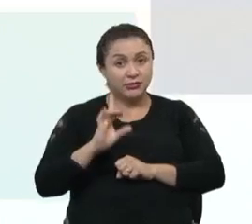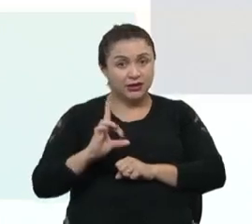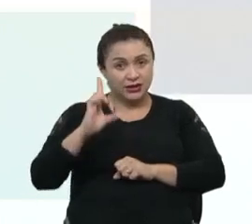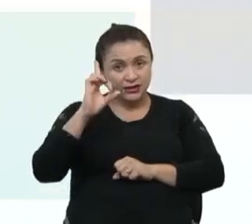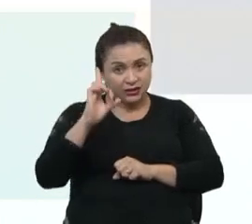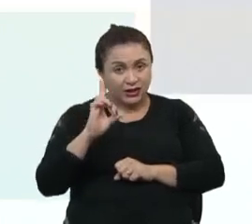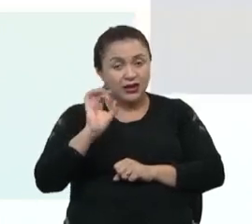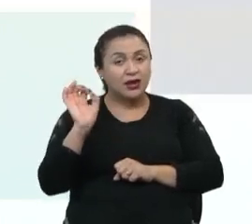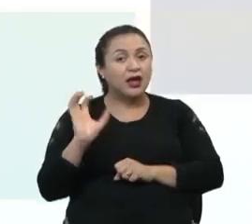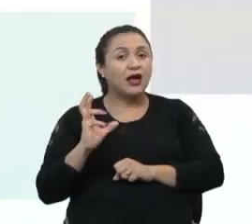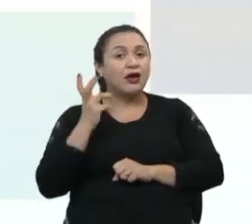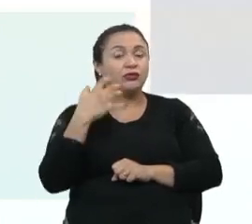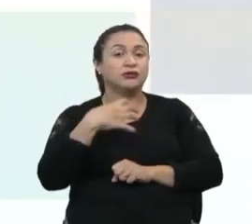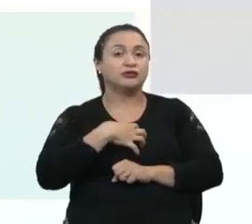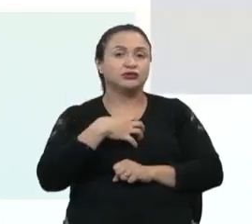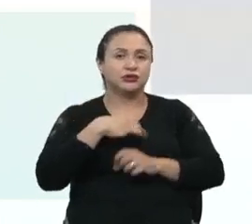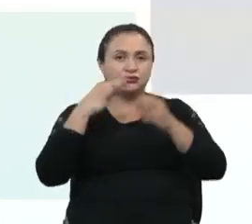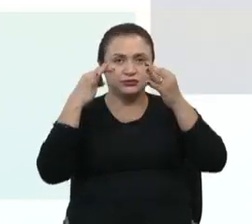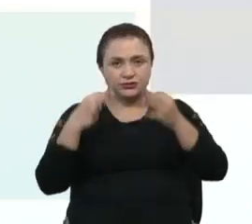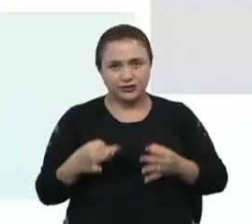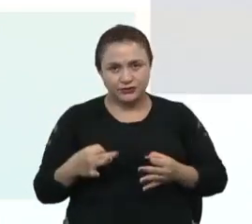ocorra devidamente.